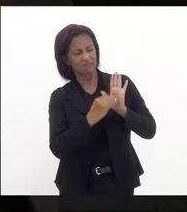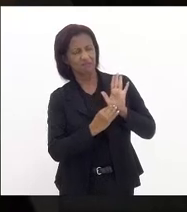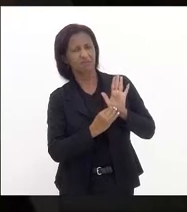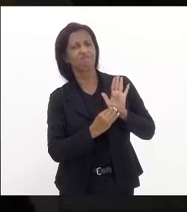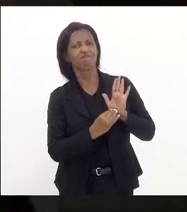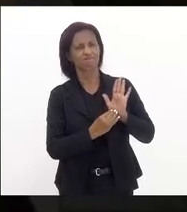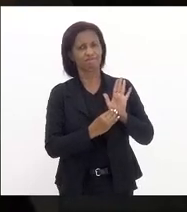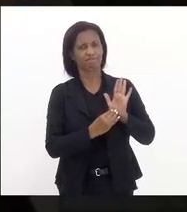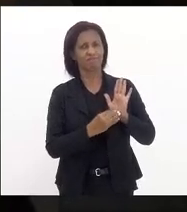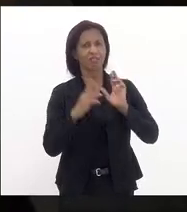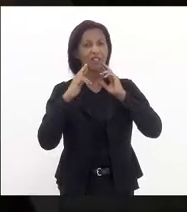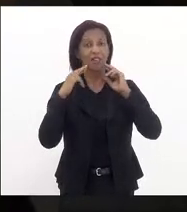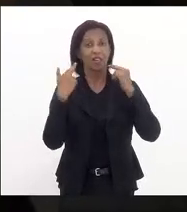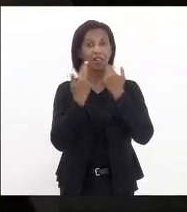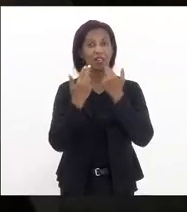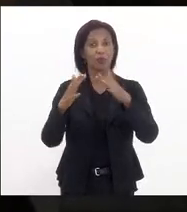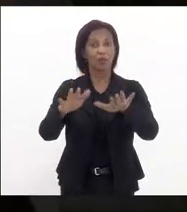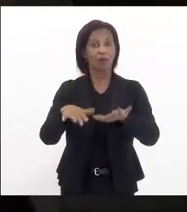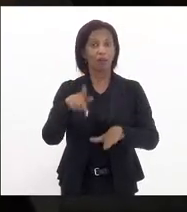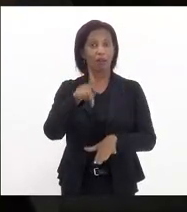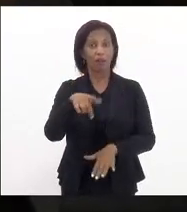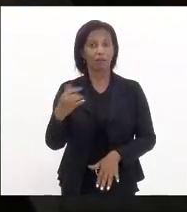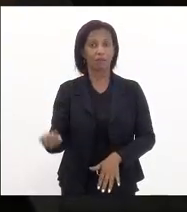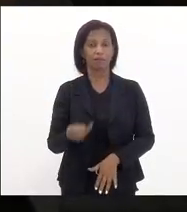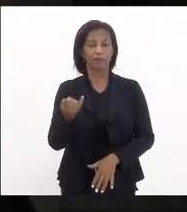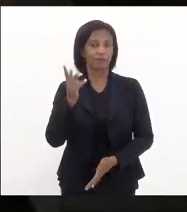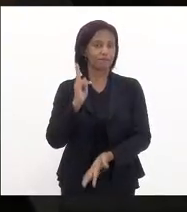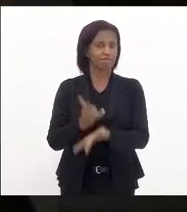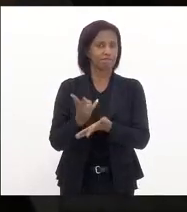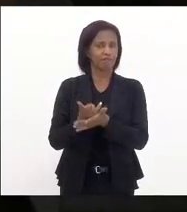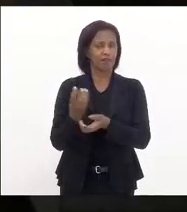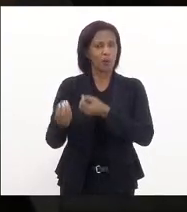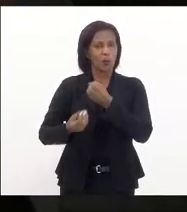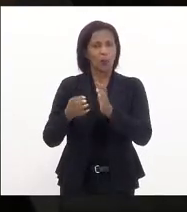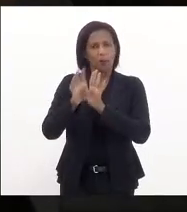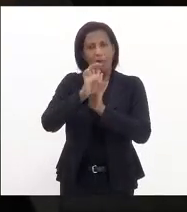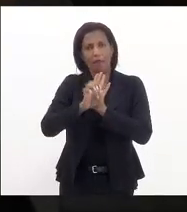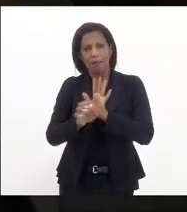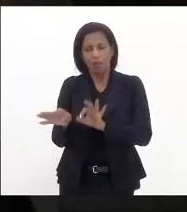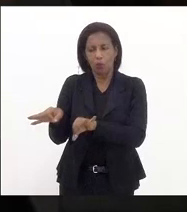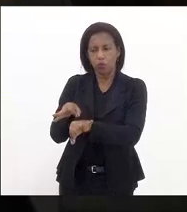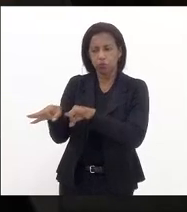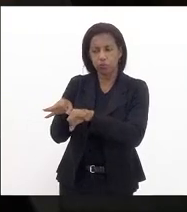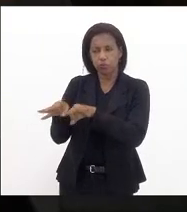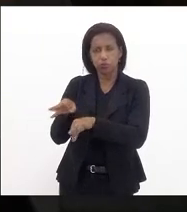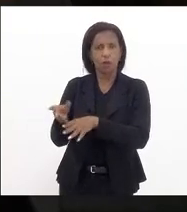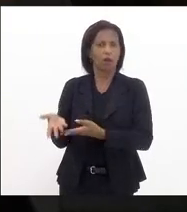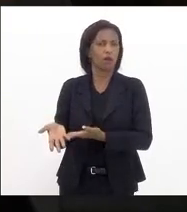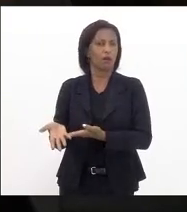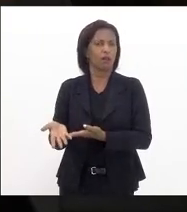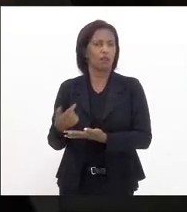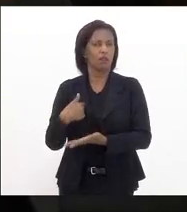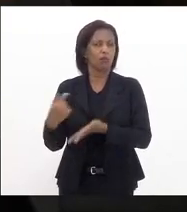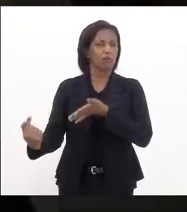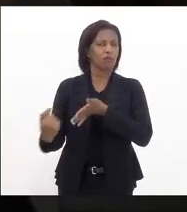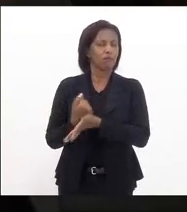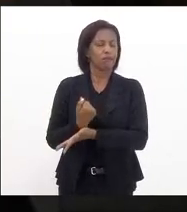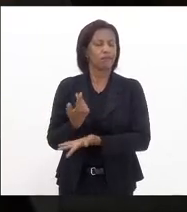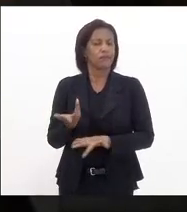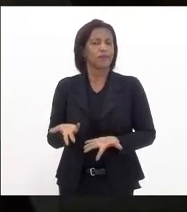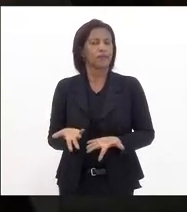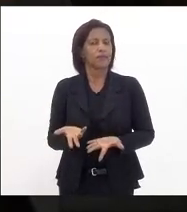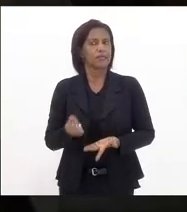audiência muito importante sempre mas como as emendas ainda estão sendo produzidas deputada Renata eu até me pergunto se